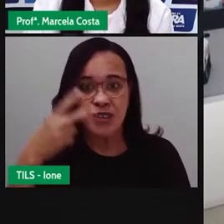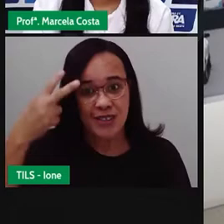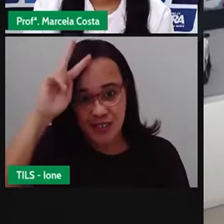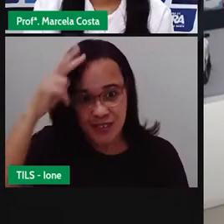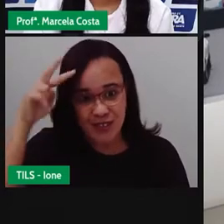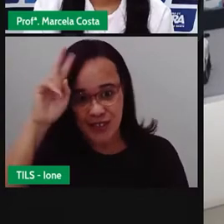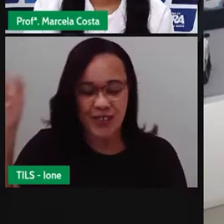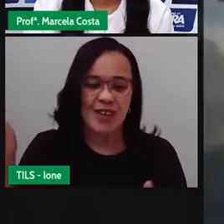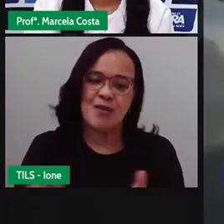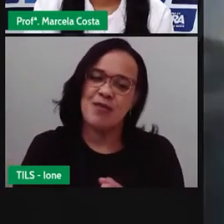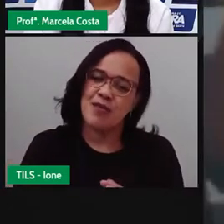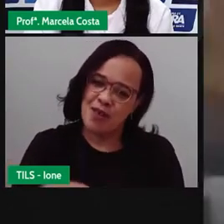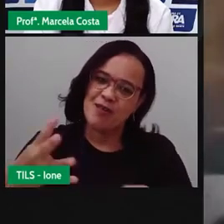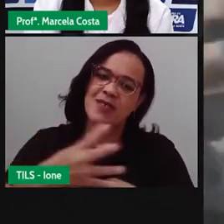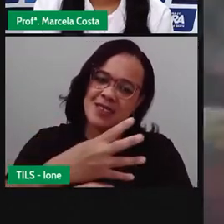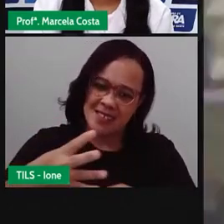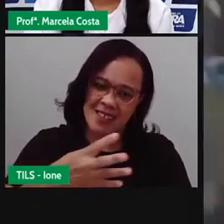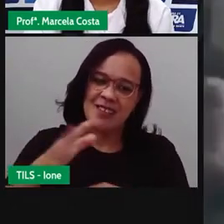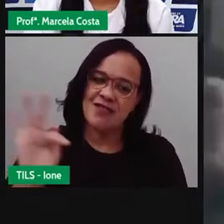do Sertão.